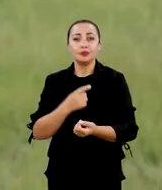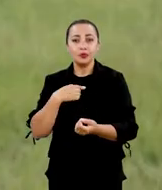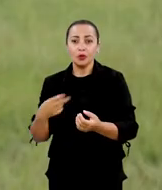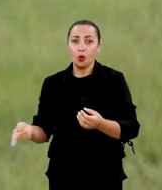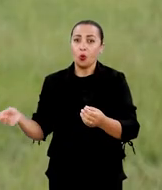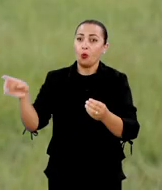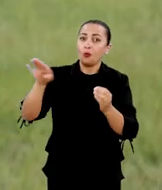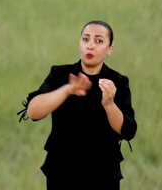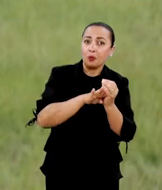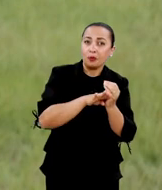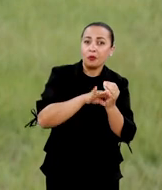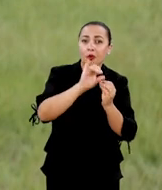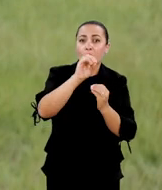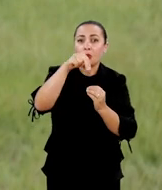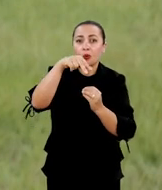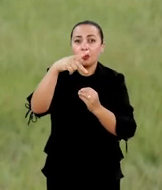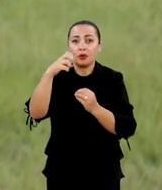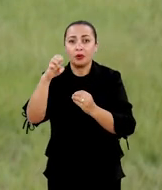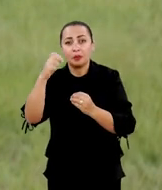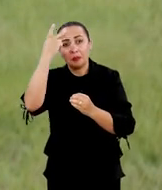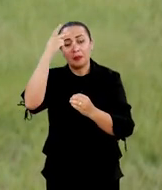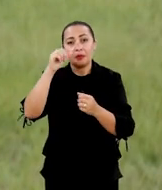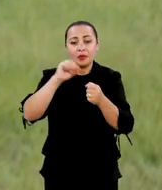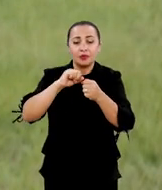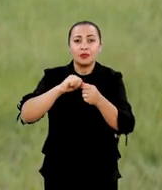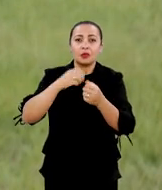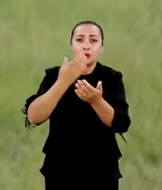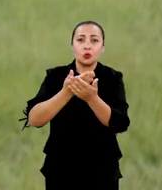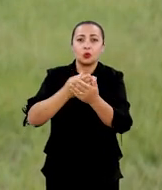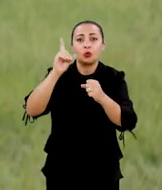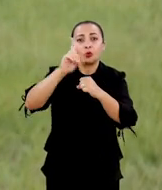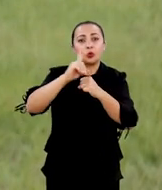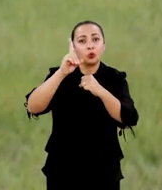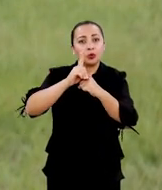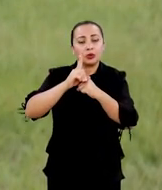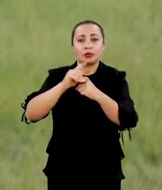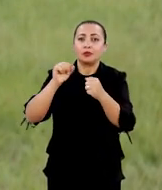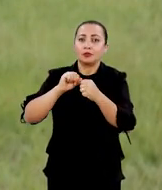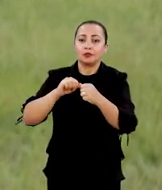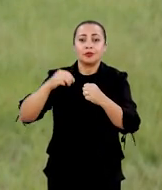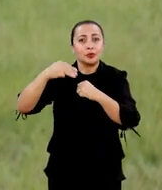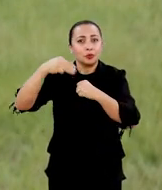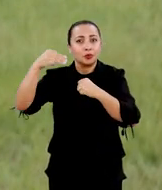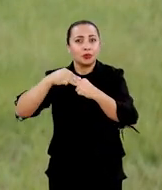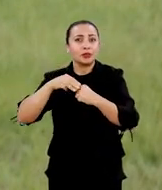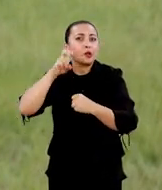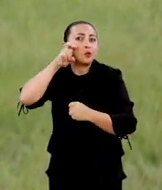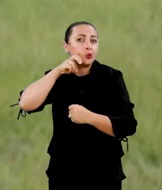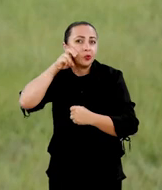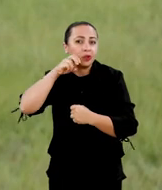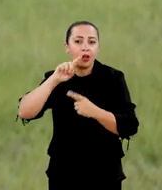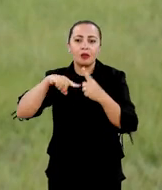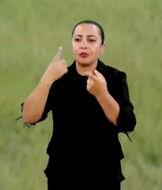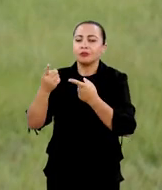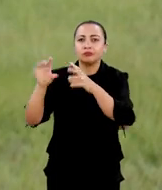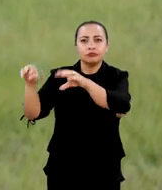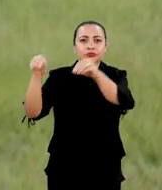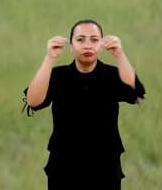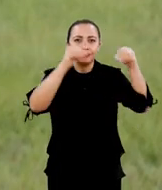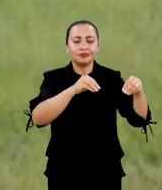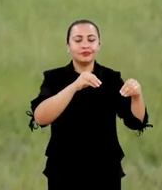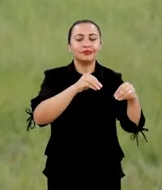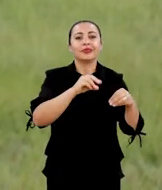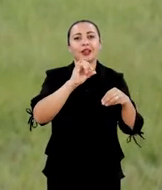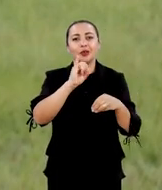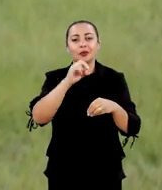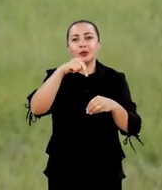Eu cheguei no INPE para fazer meu doutorado. Eu fiz o mestrado em Natal, trabalhando também com a área de geofísica espacial, e depois